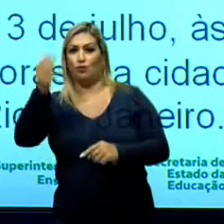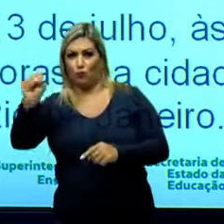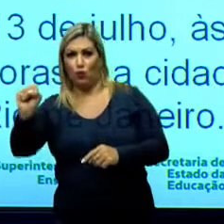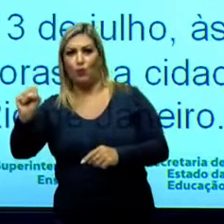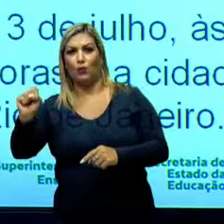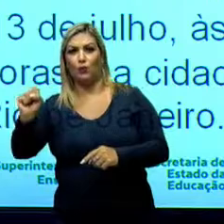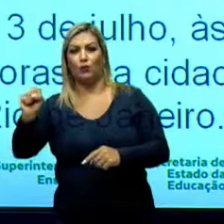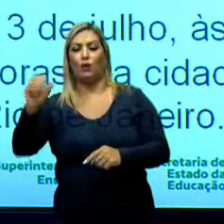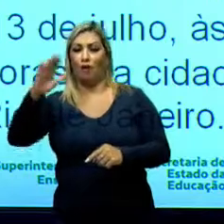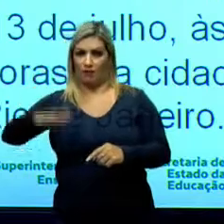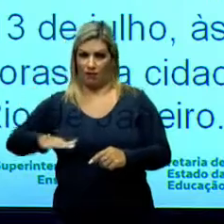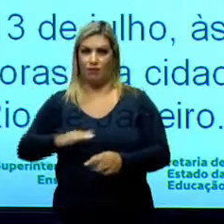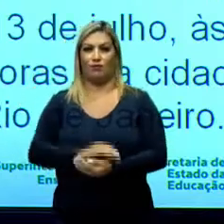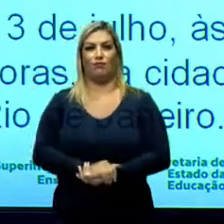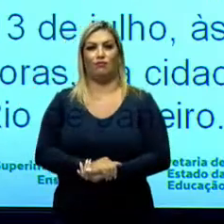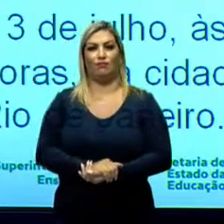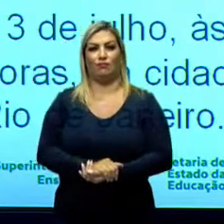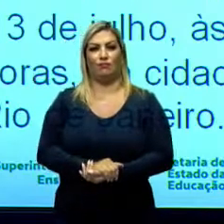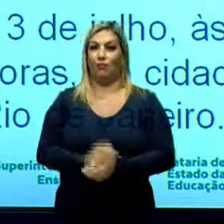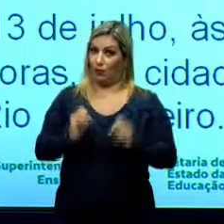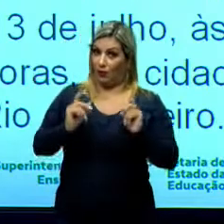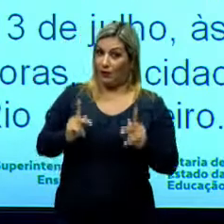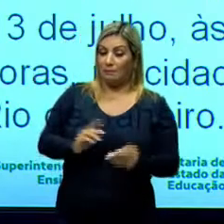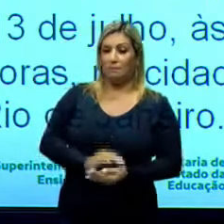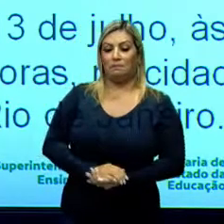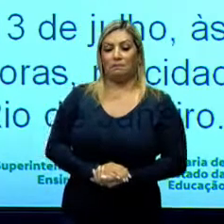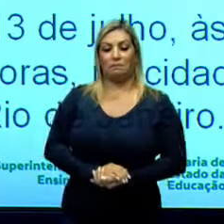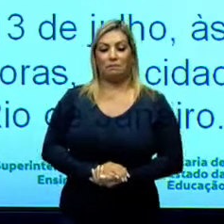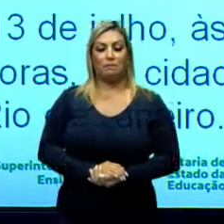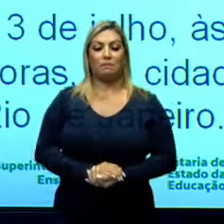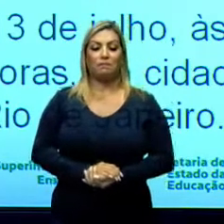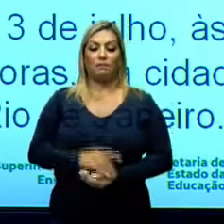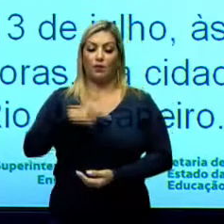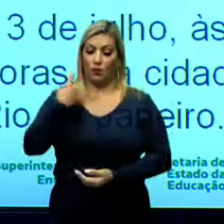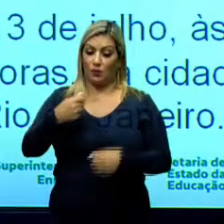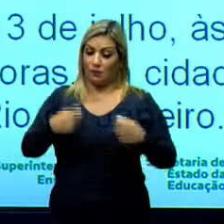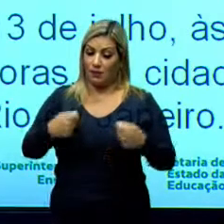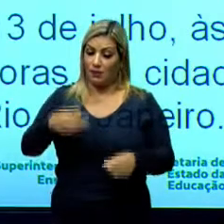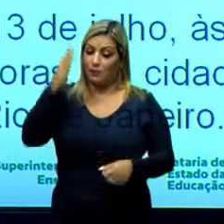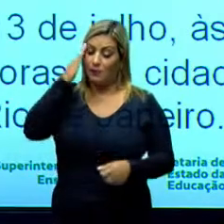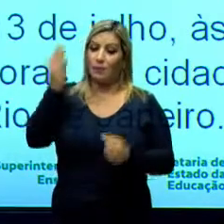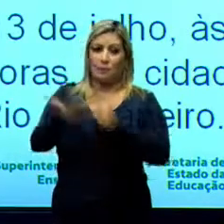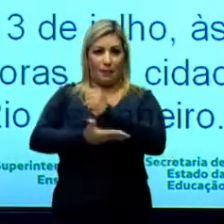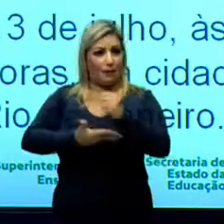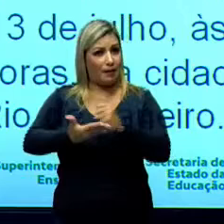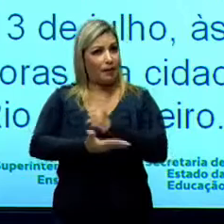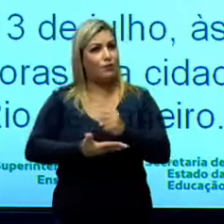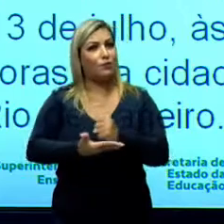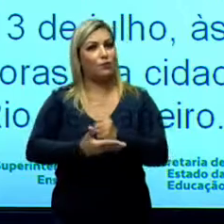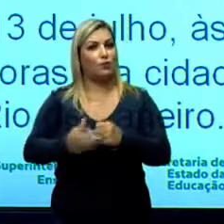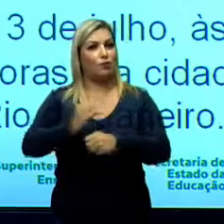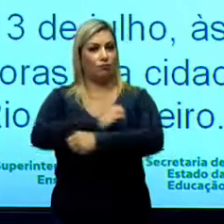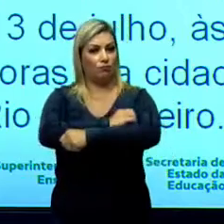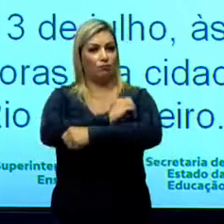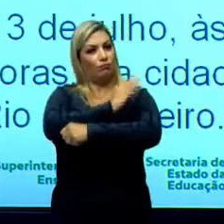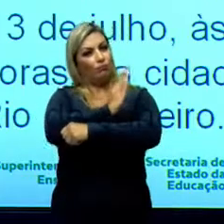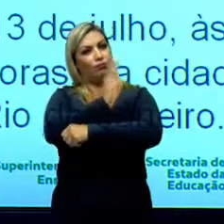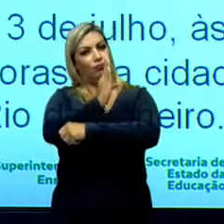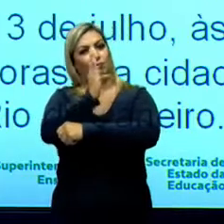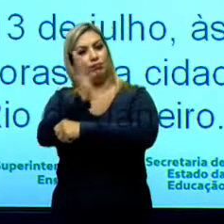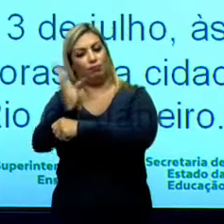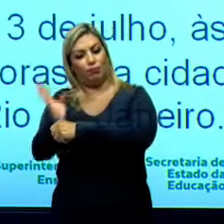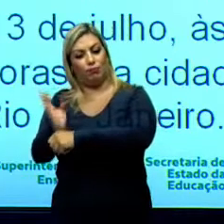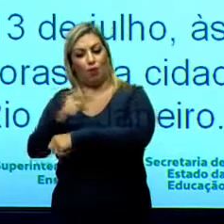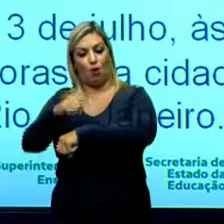horas da tarde. E ele se pondo, certo? Então, isso que a gente precisa saber, o básico, né, do fuso horário. E a gente tem assim,